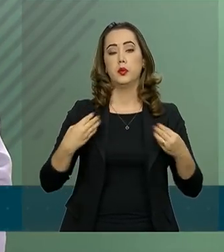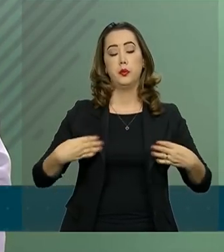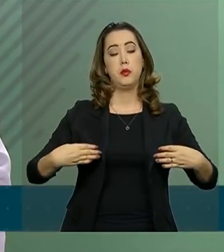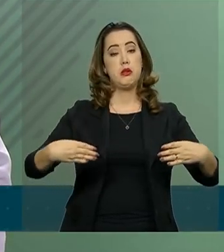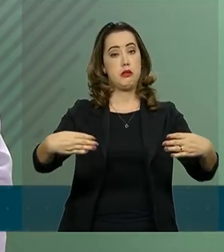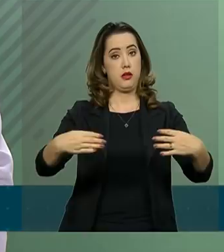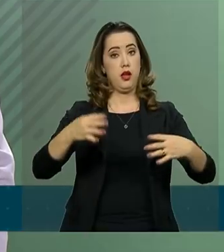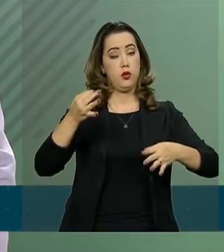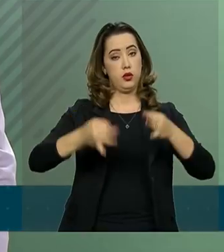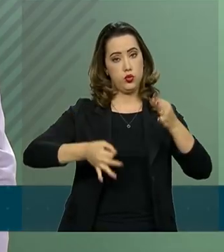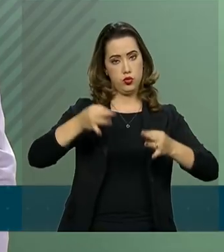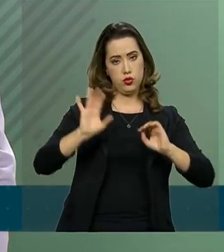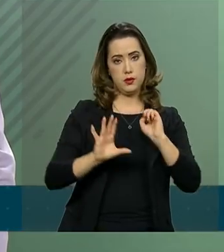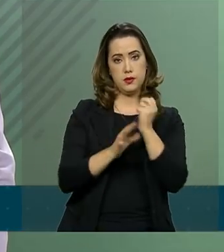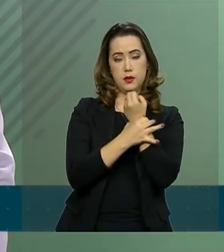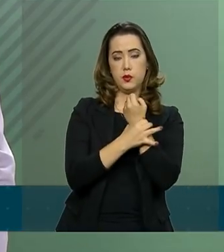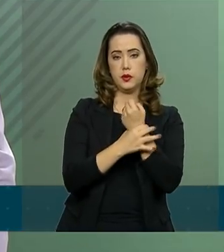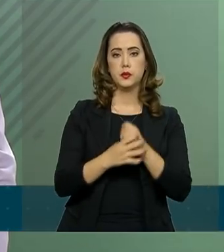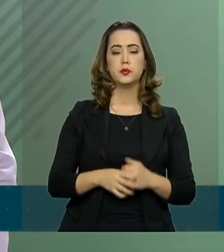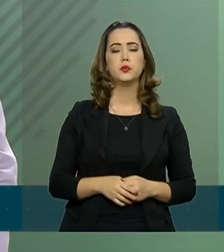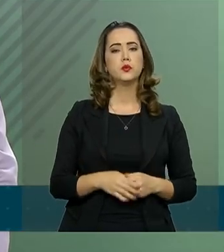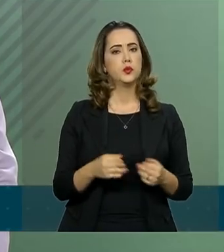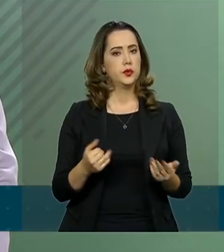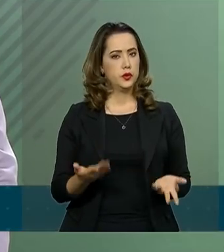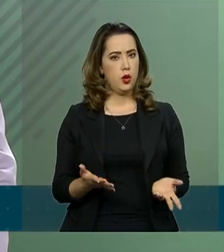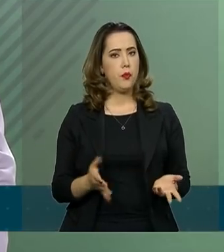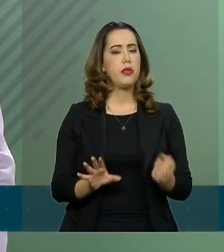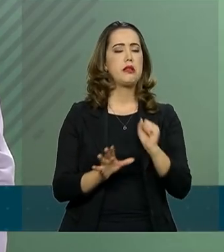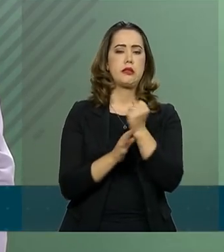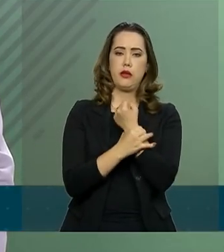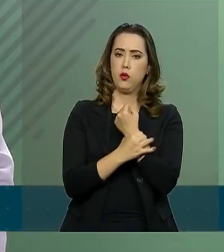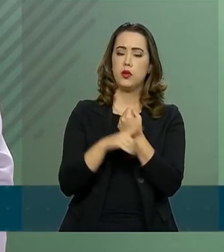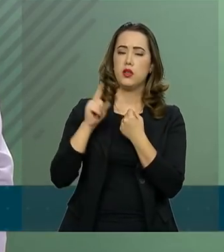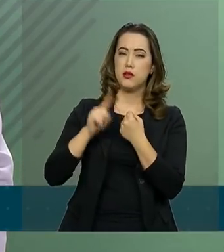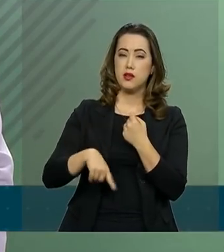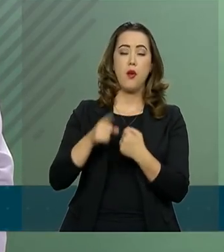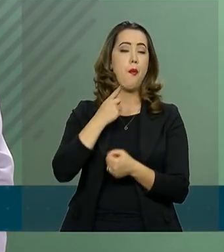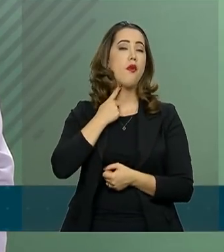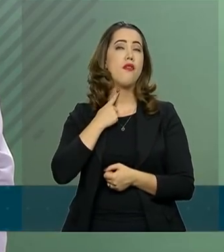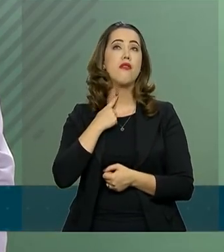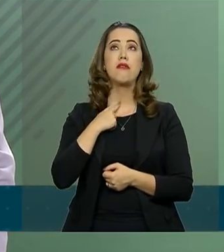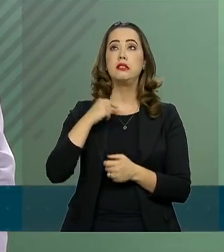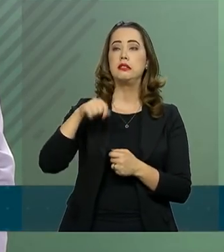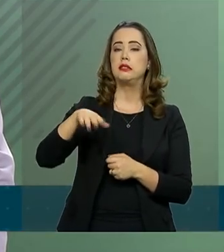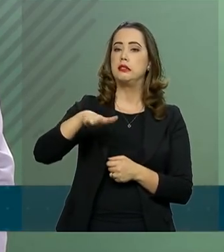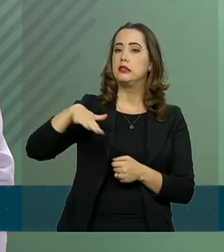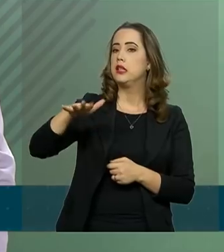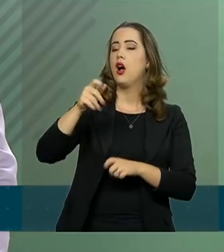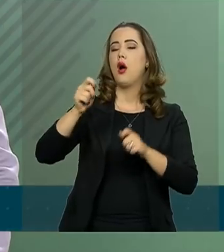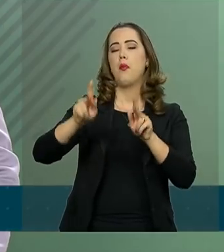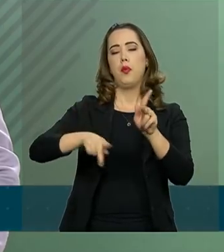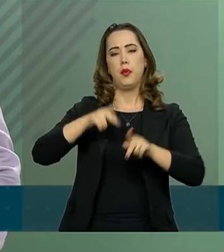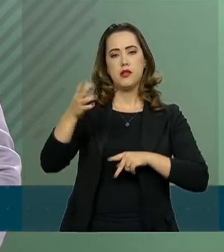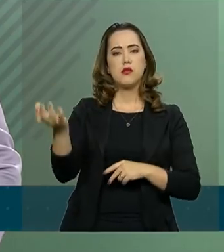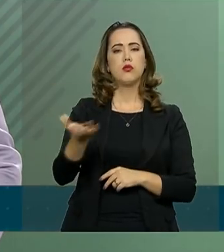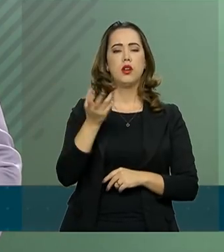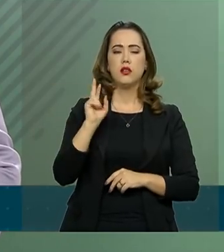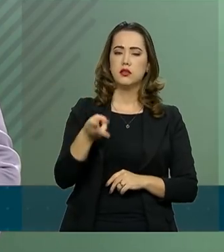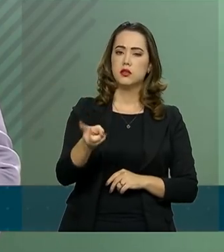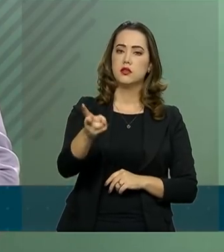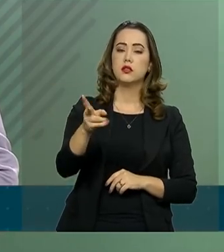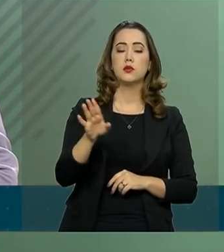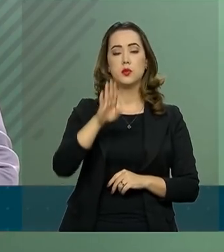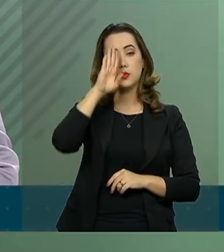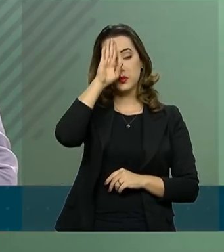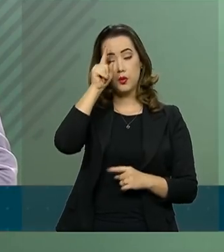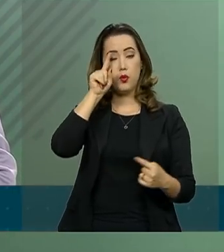A Segurança Pública é um anseio da população brasileira já há alguns anos e uma